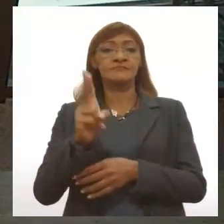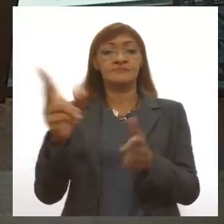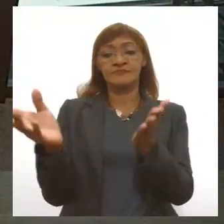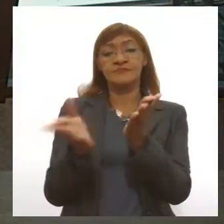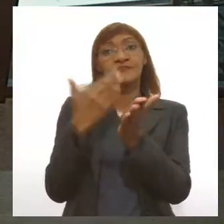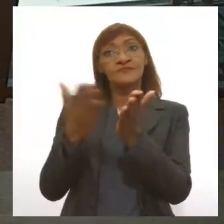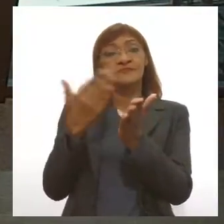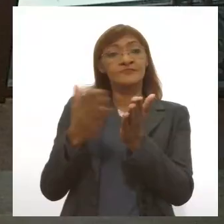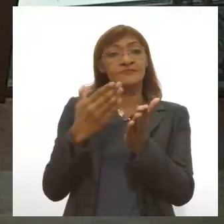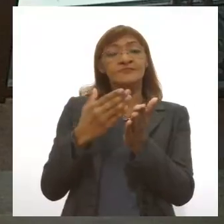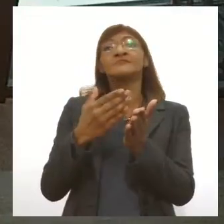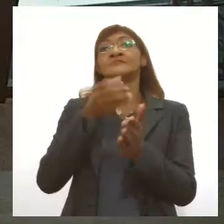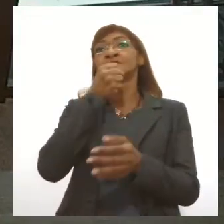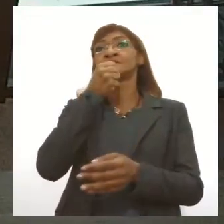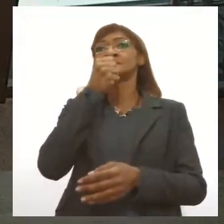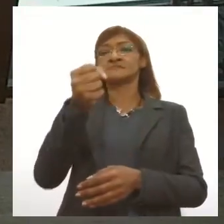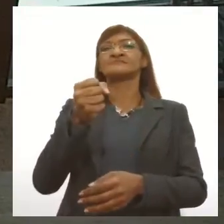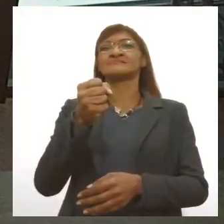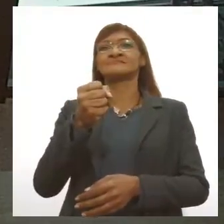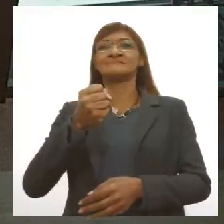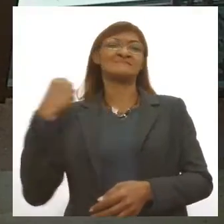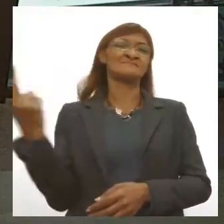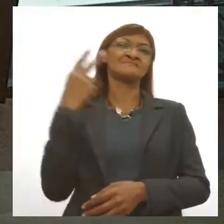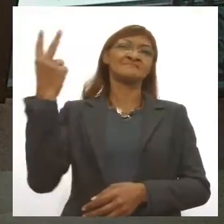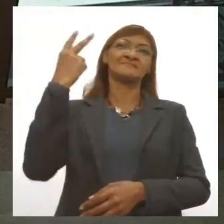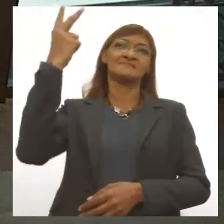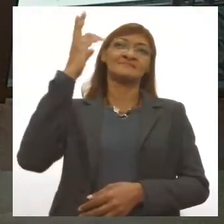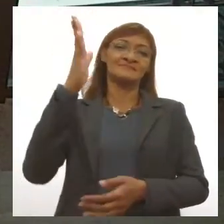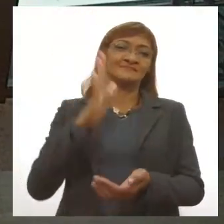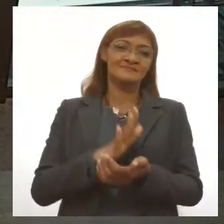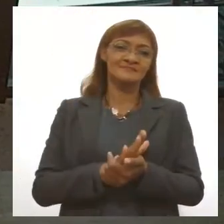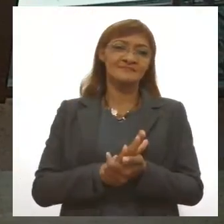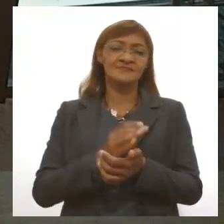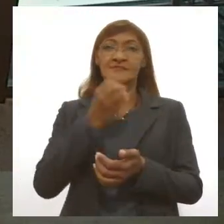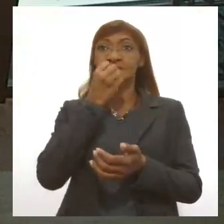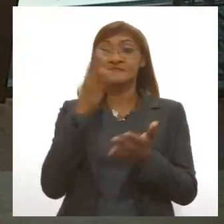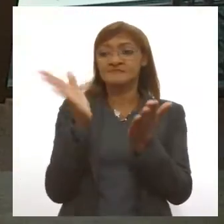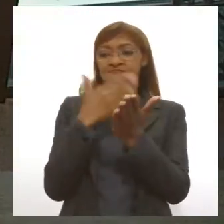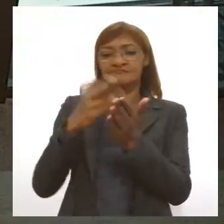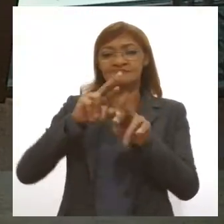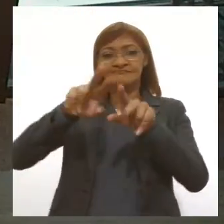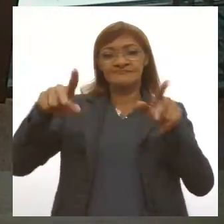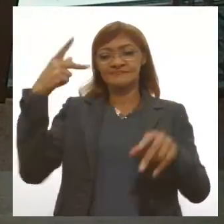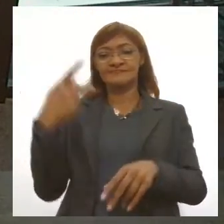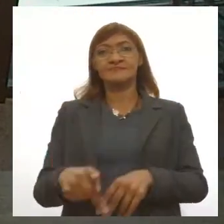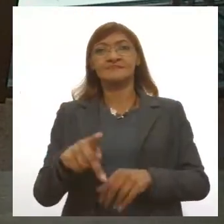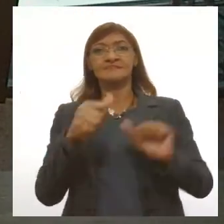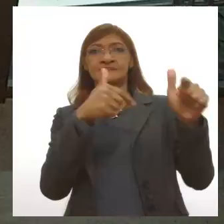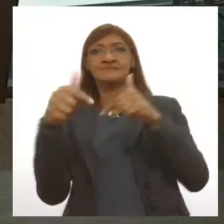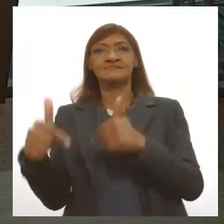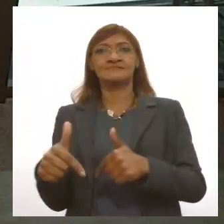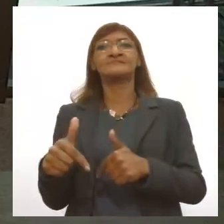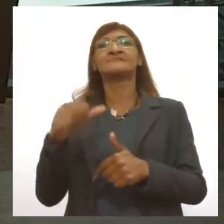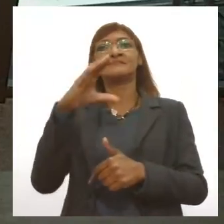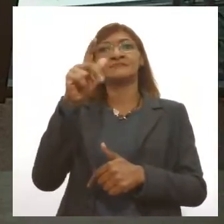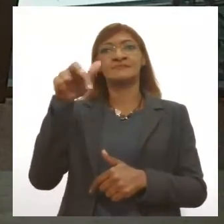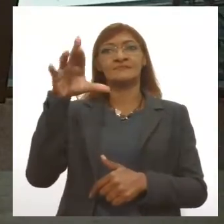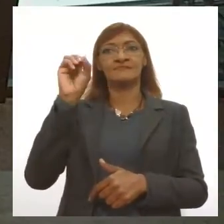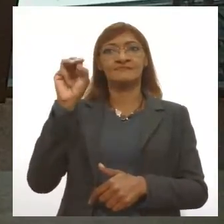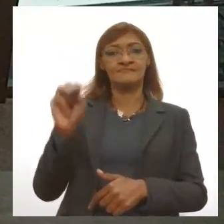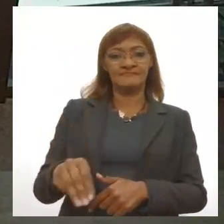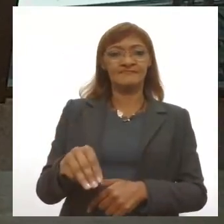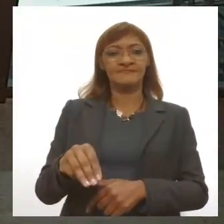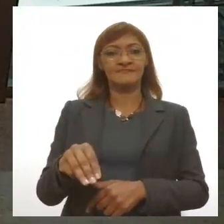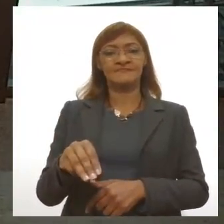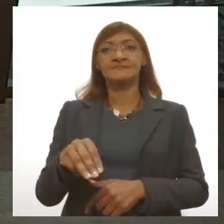jornalista, que grande, esse jornalista, grandes obras jornalísticas ele fez aqui no nosso estado, Cleomar Brandt, foi homenageado em um livro do